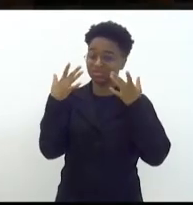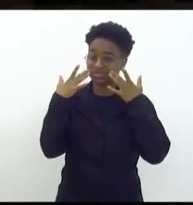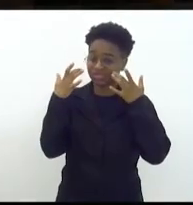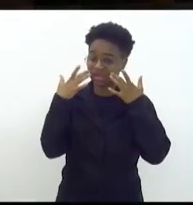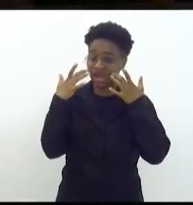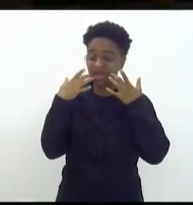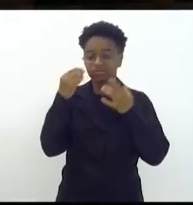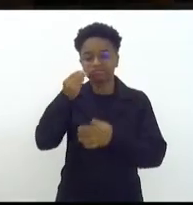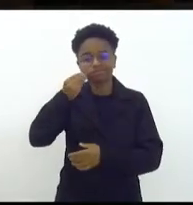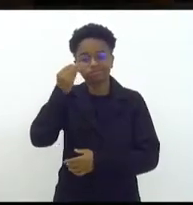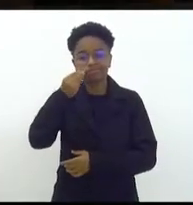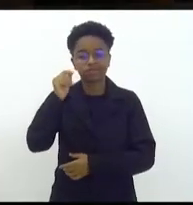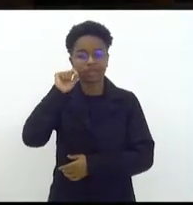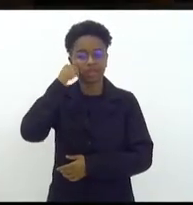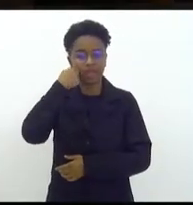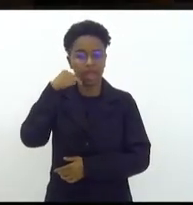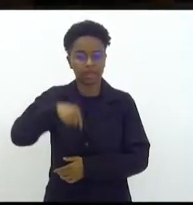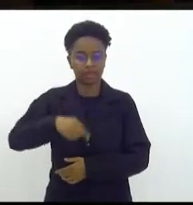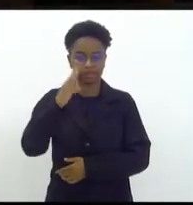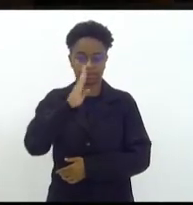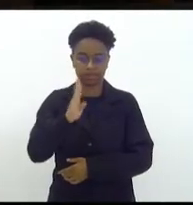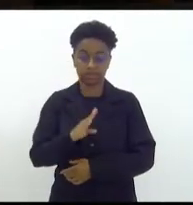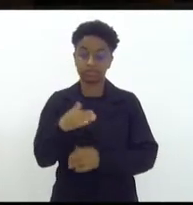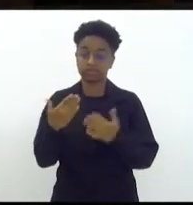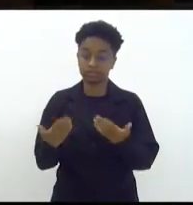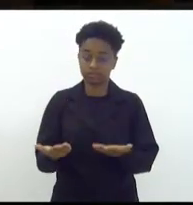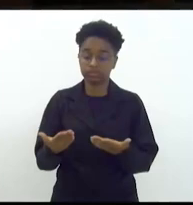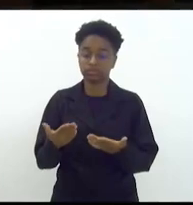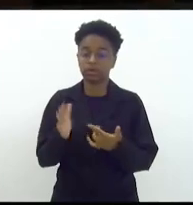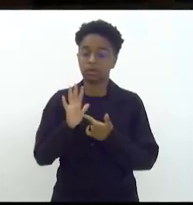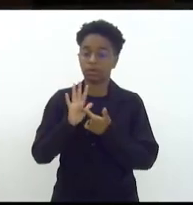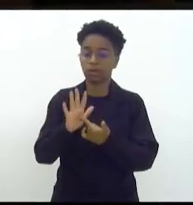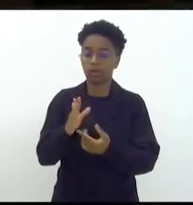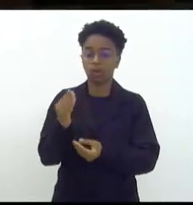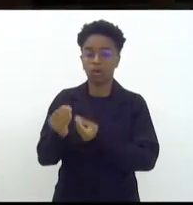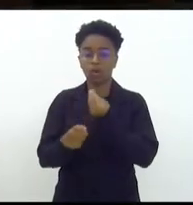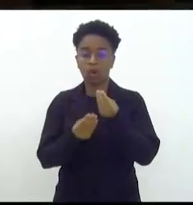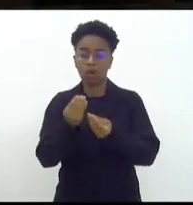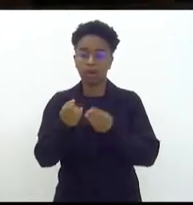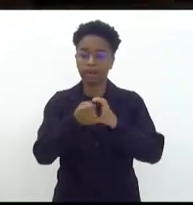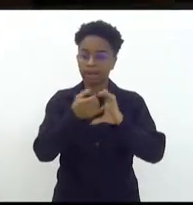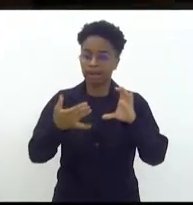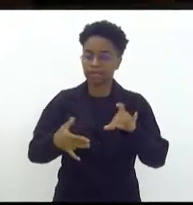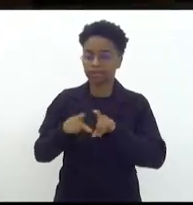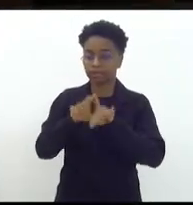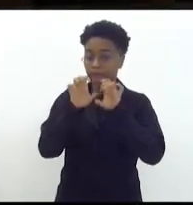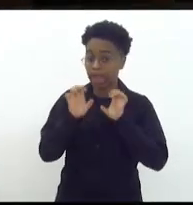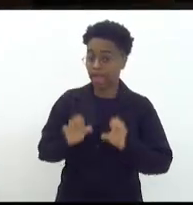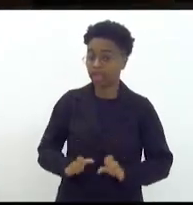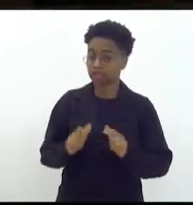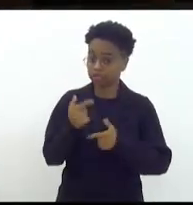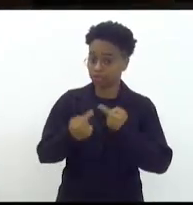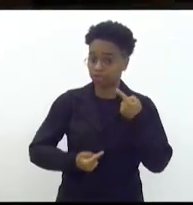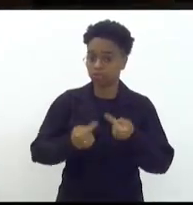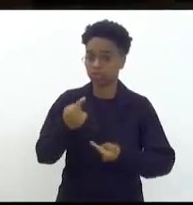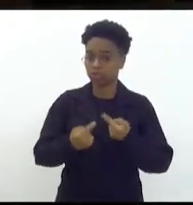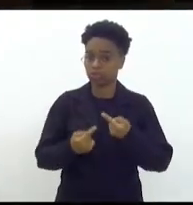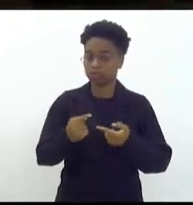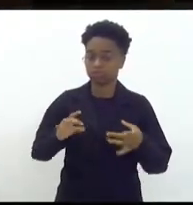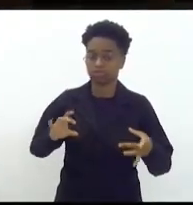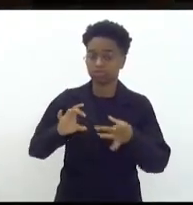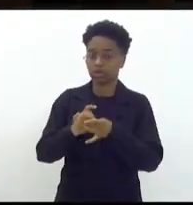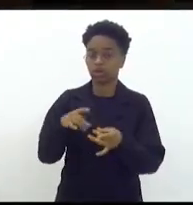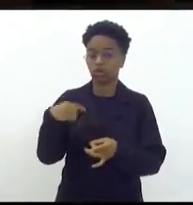experimental do negro no Brasil então trazendo toda uma estética e uma ética também política com a nossa